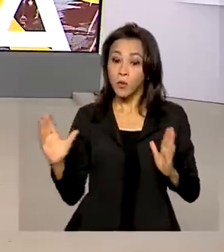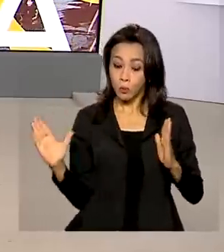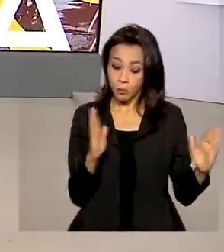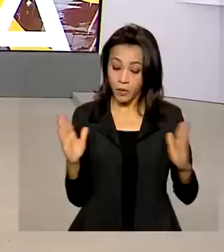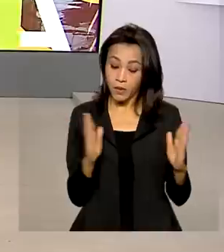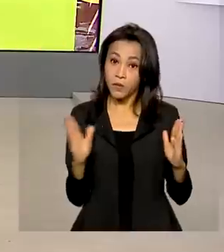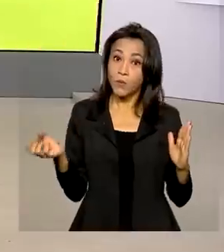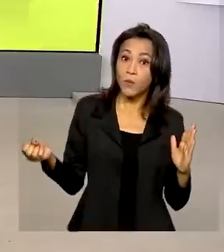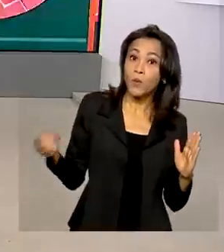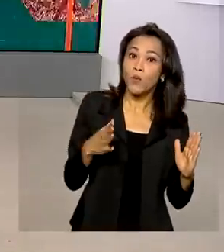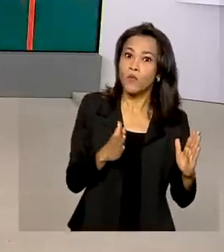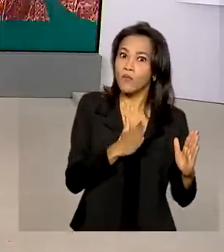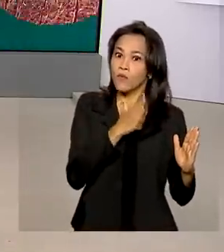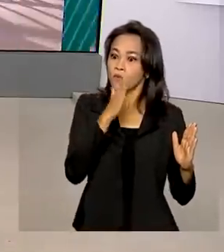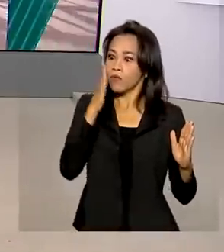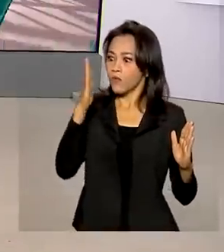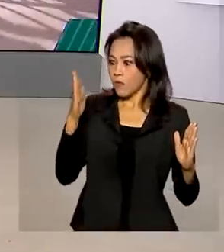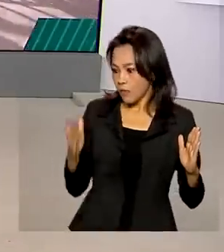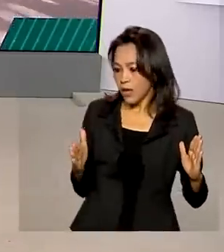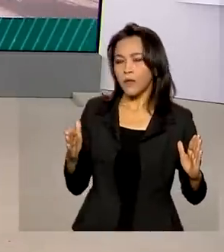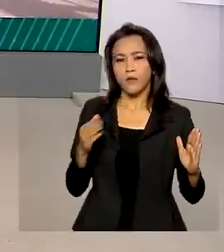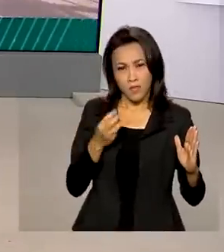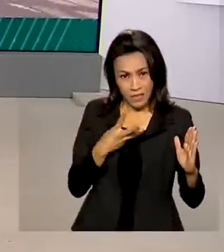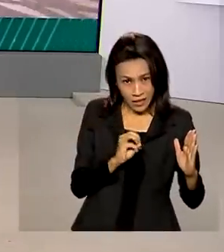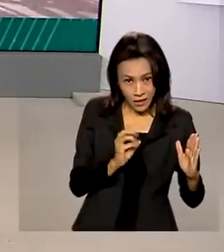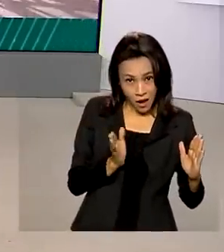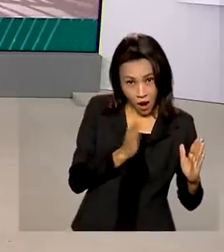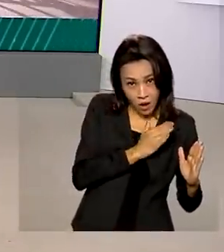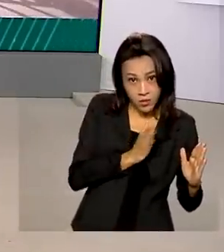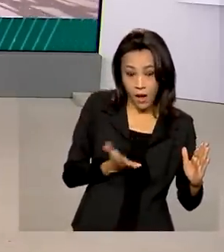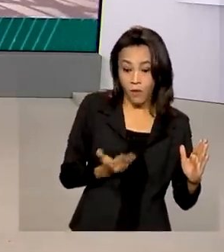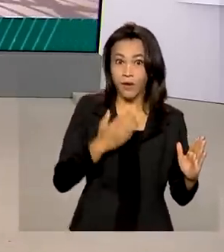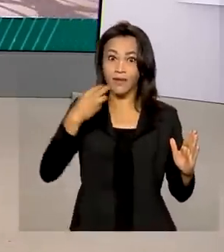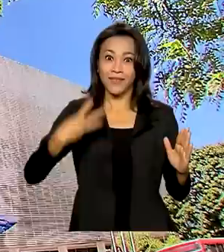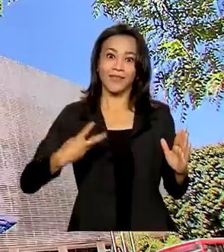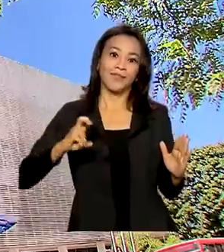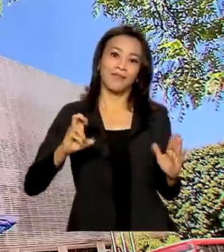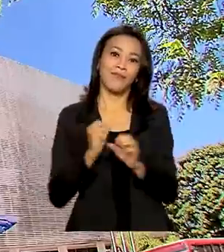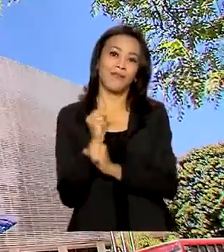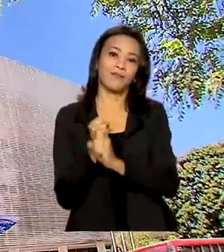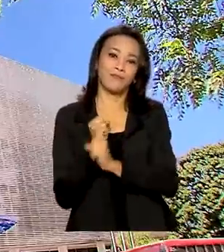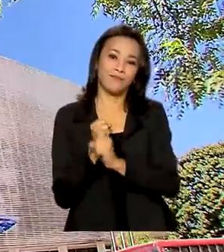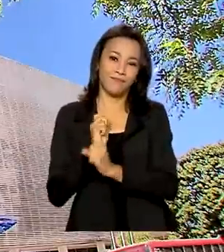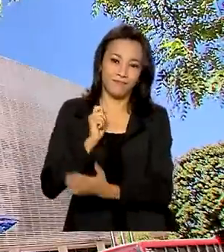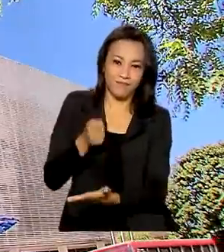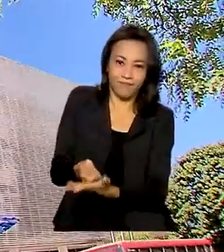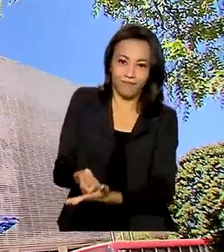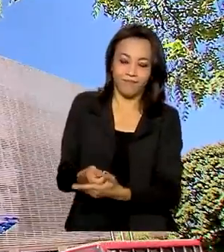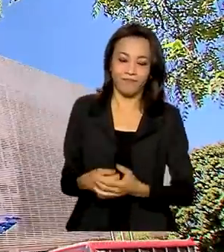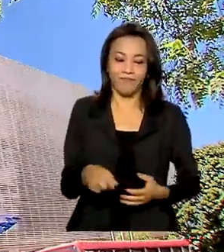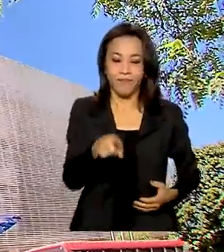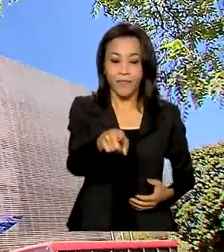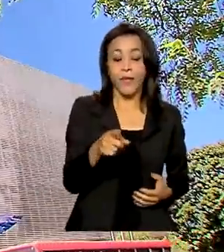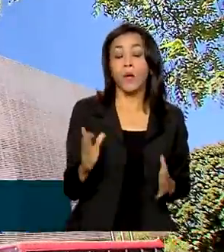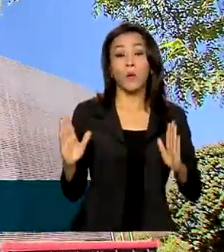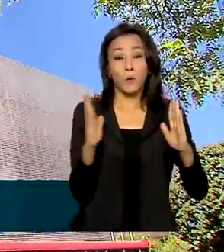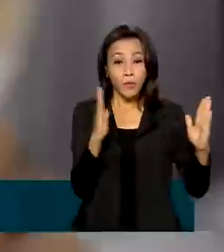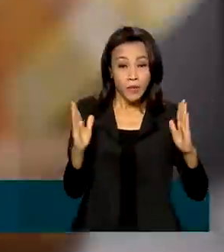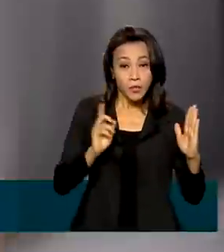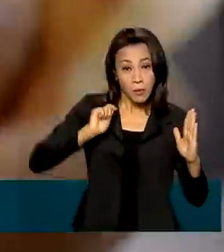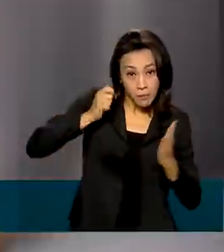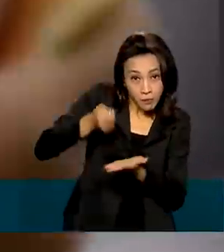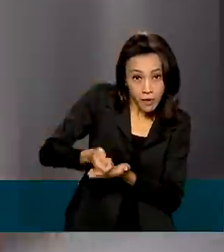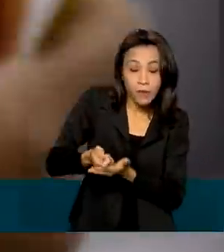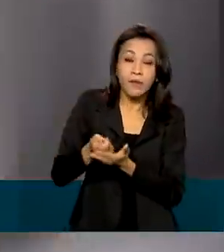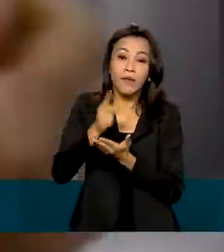limite. O financiamento foi ampliado de 30 para 35 anos. Com a mudança, o prazo para pagamento